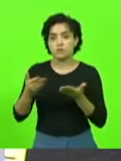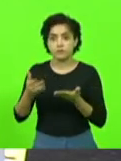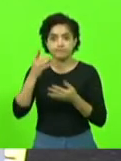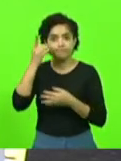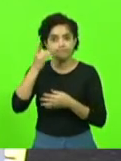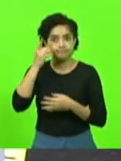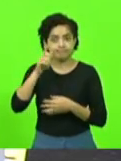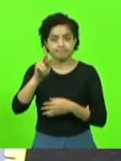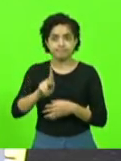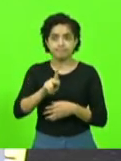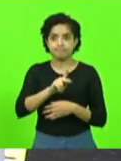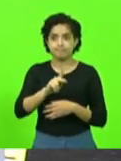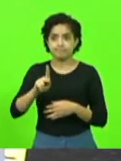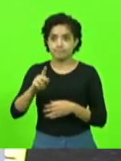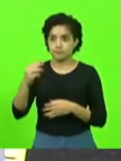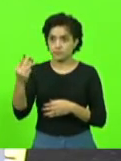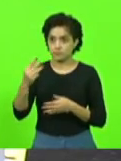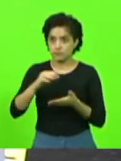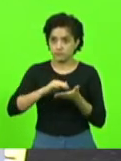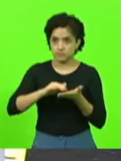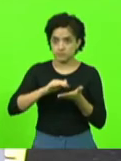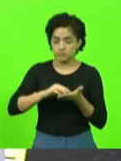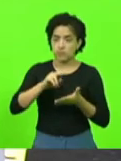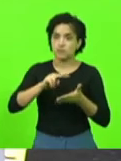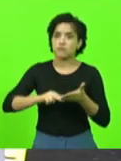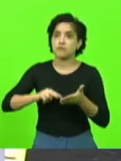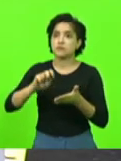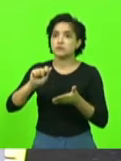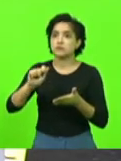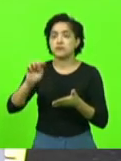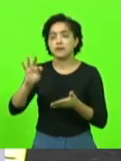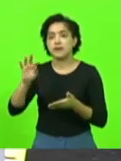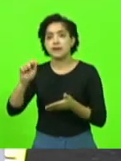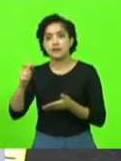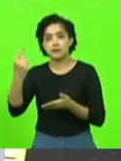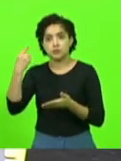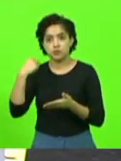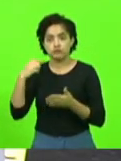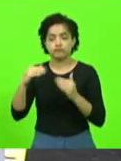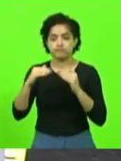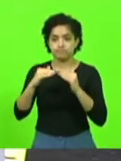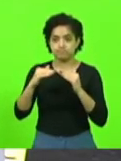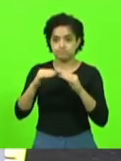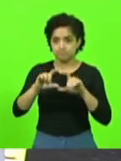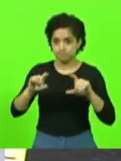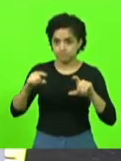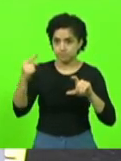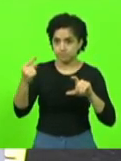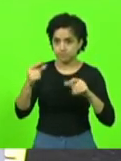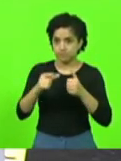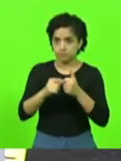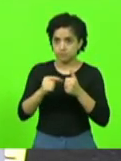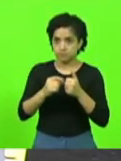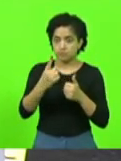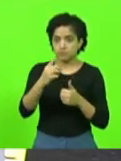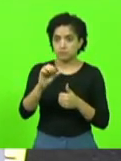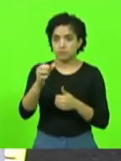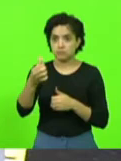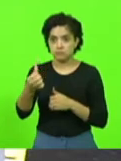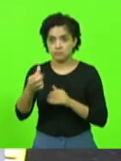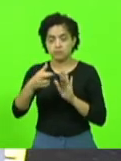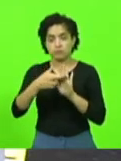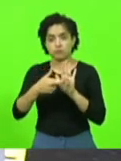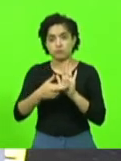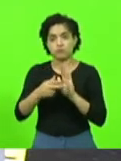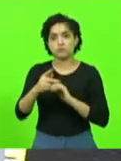Baldiceira, terceiro secretário, para proceder à leitura das atas sessões anteriores que, em consonância comparável com o primeiro do artigo 106 do Regimento Interno,